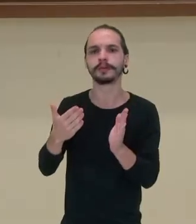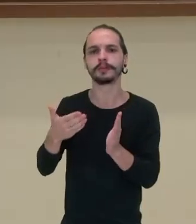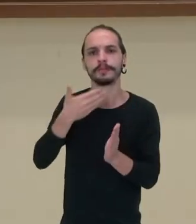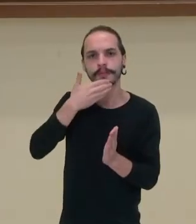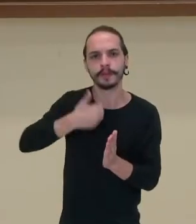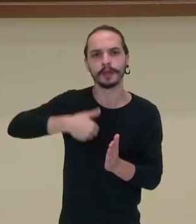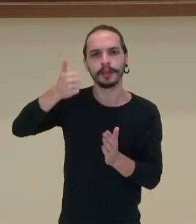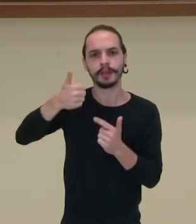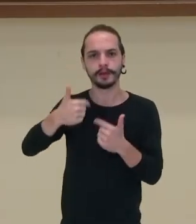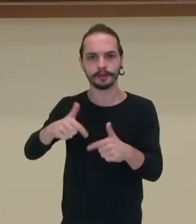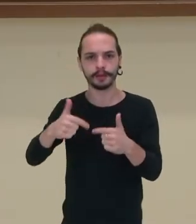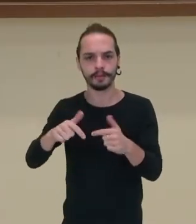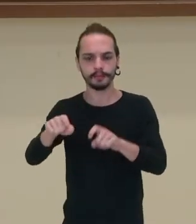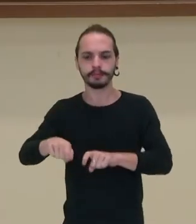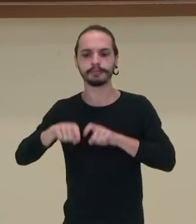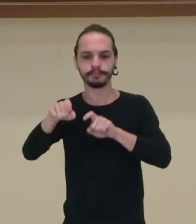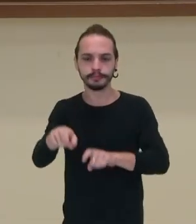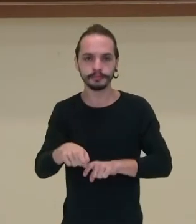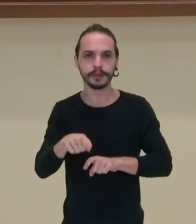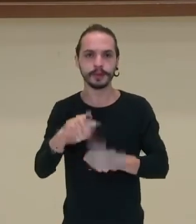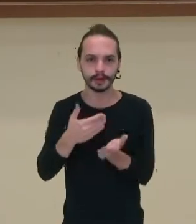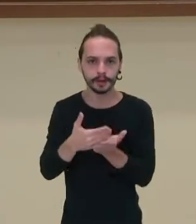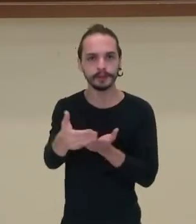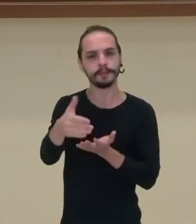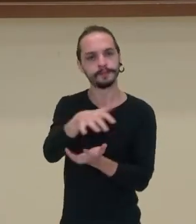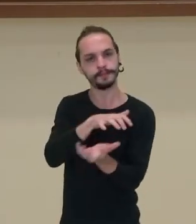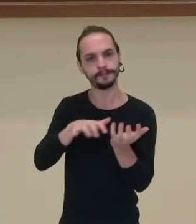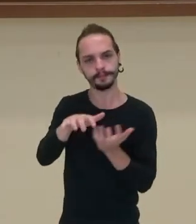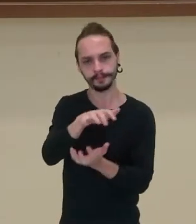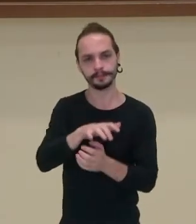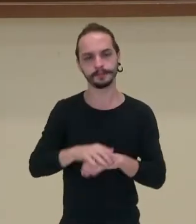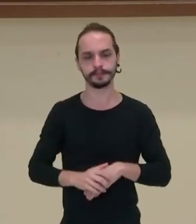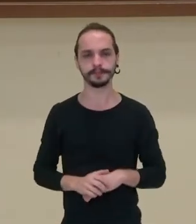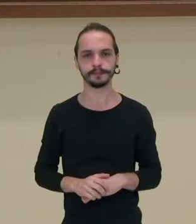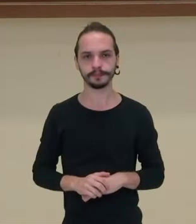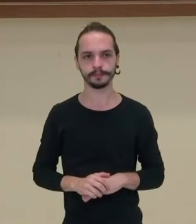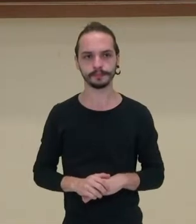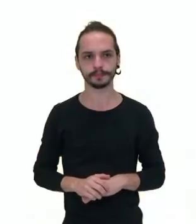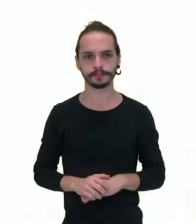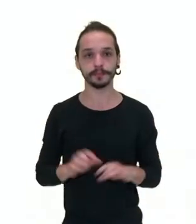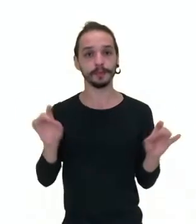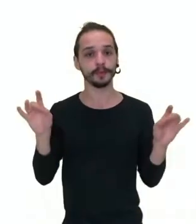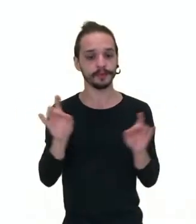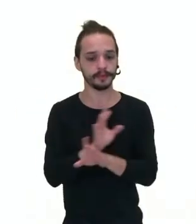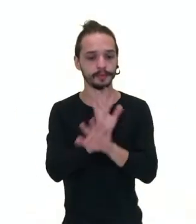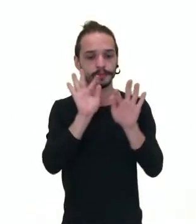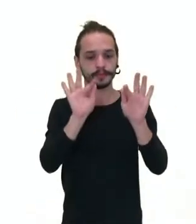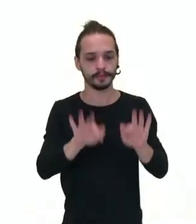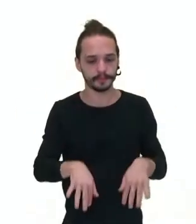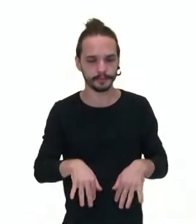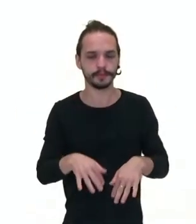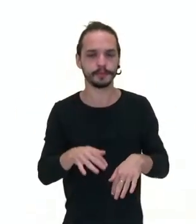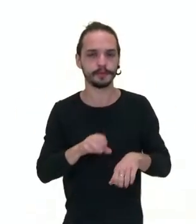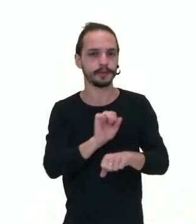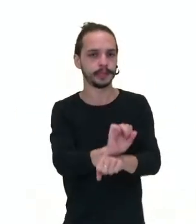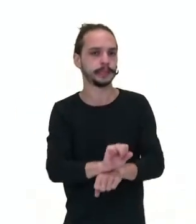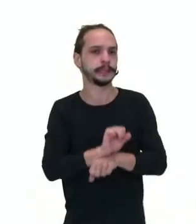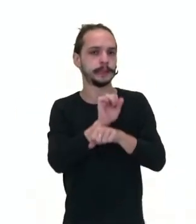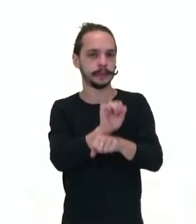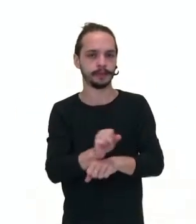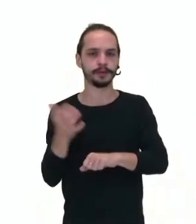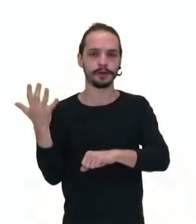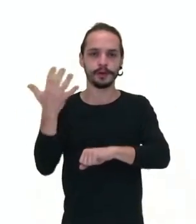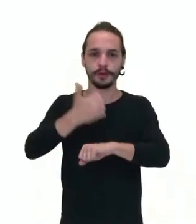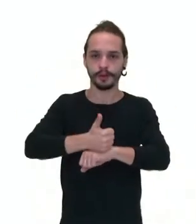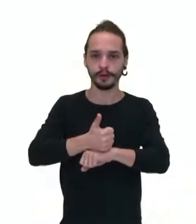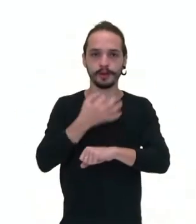E aí vai começar essa revolução, ok? Veja, com o fim da escravidão nas colônias francesas, Louventure